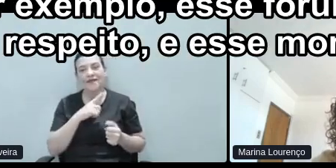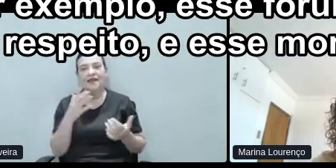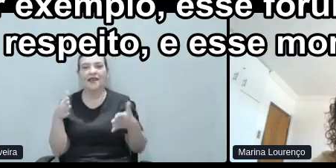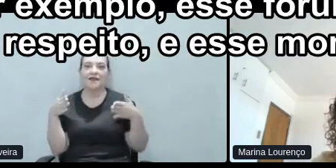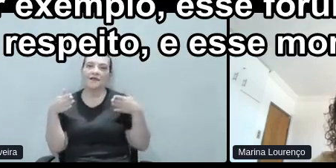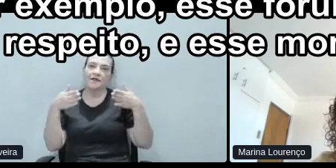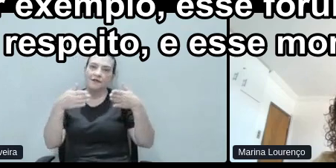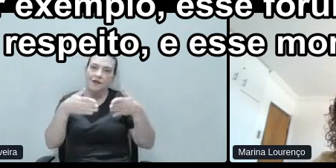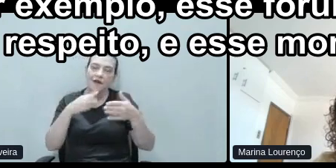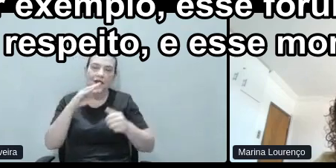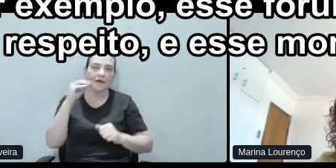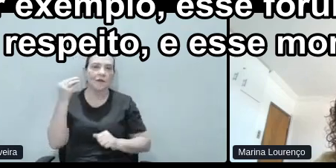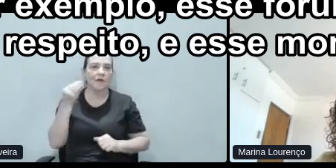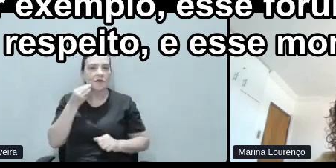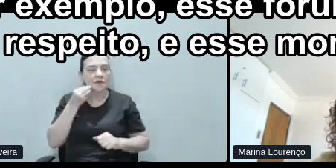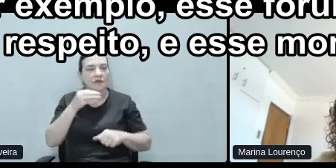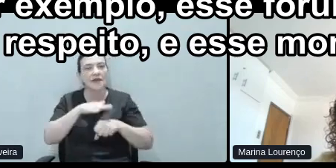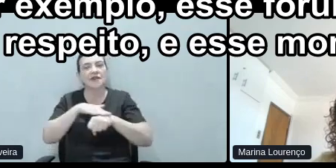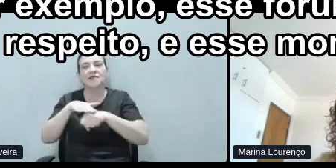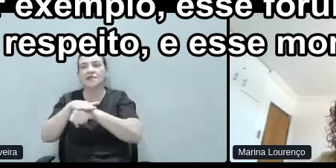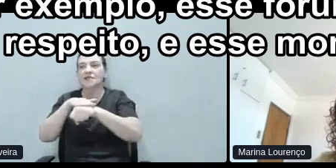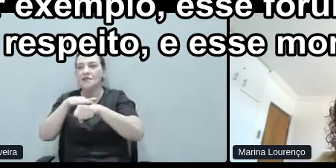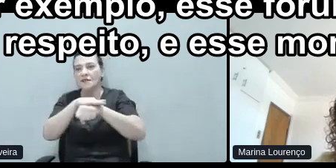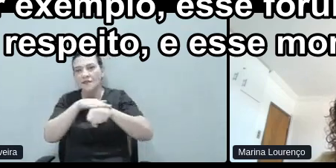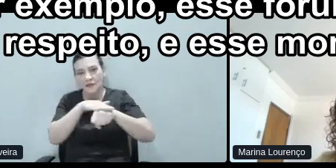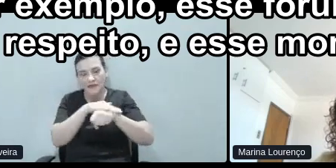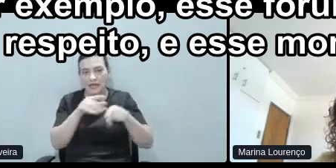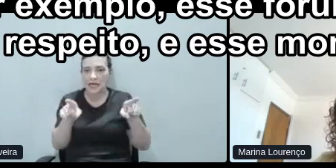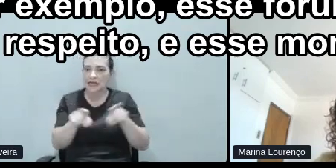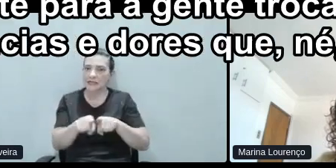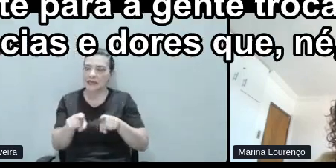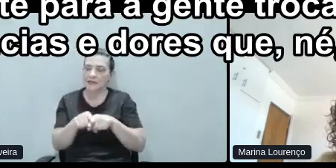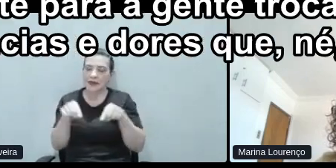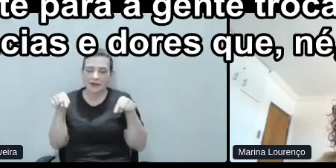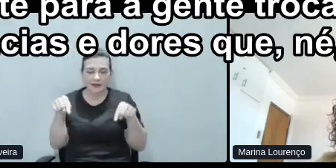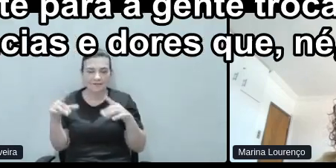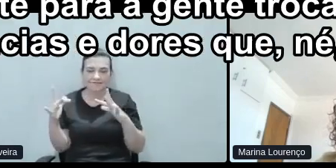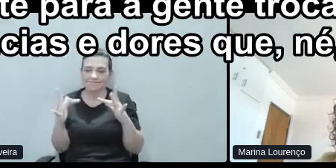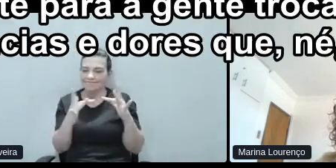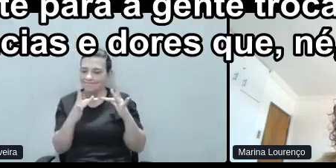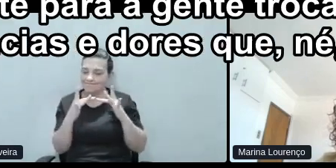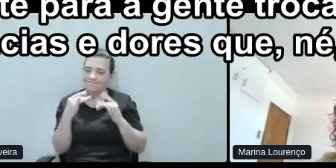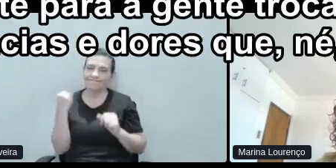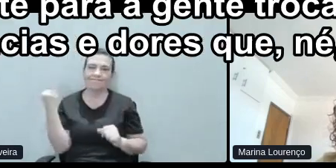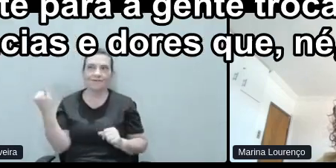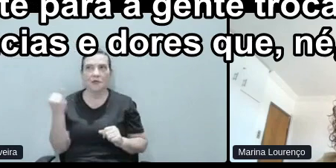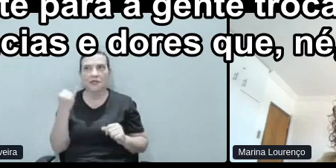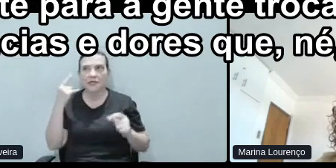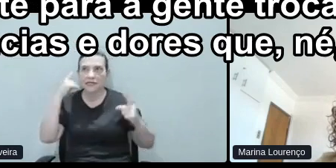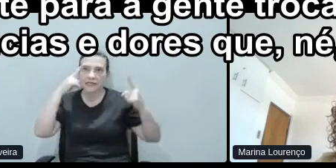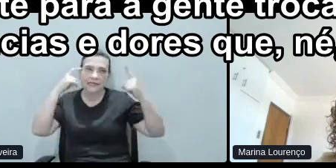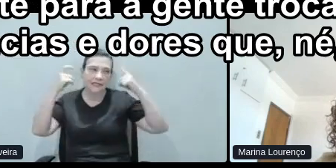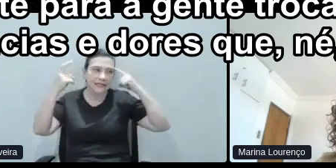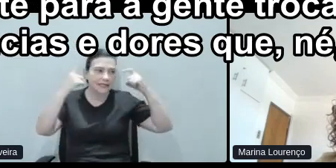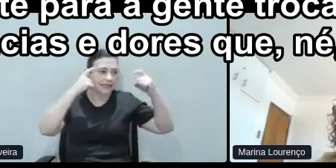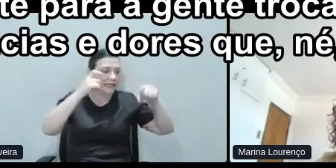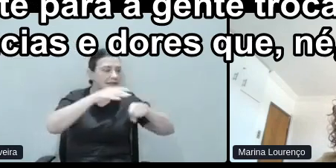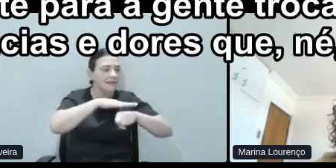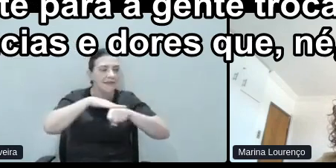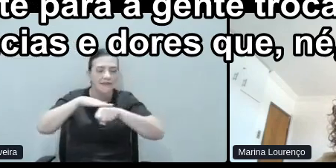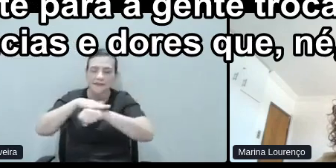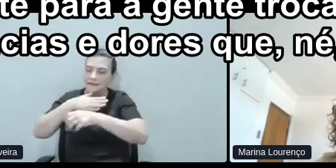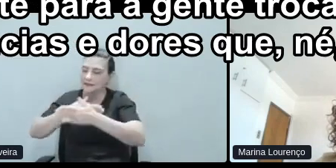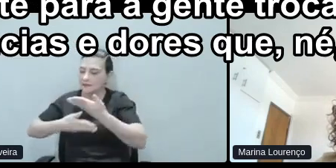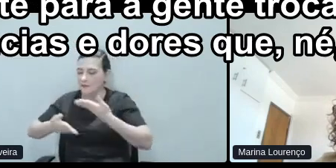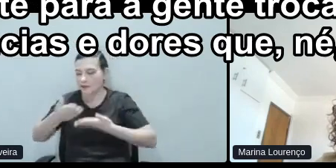essa oportunidade de conversar a respeito, e esse momento de network é super importante para a gente trocar ideias e compartilhar essas